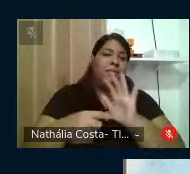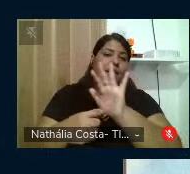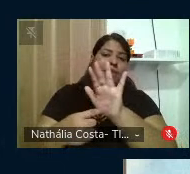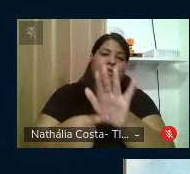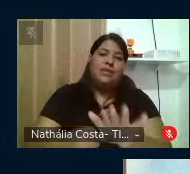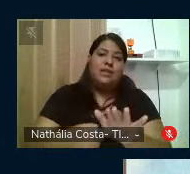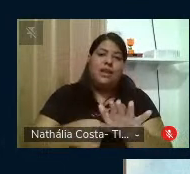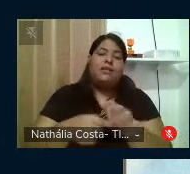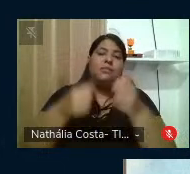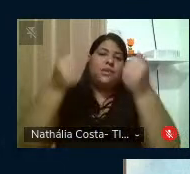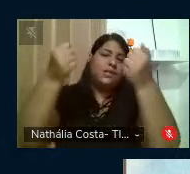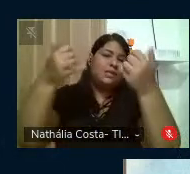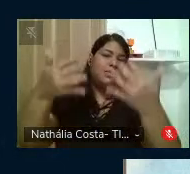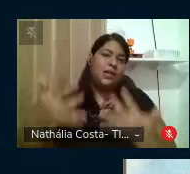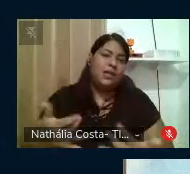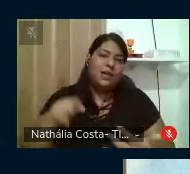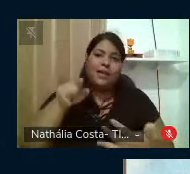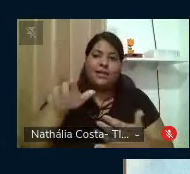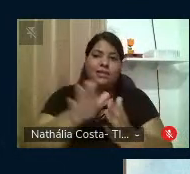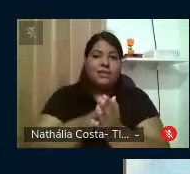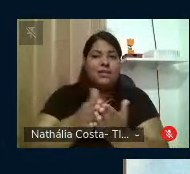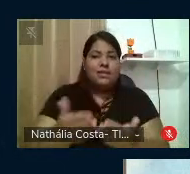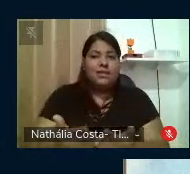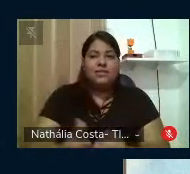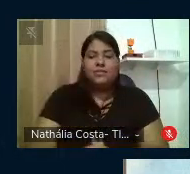falar deste livro.